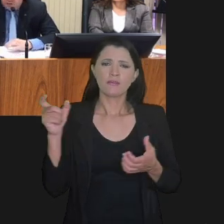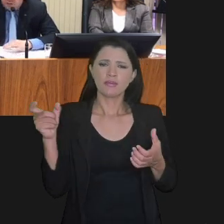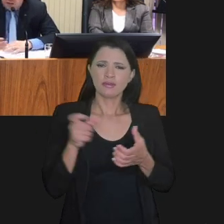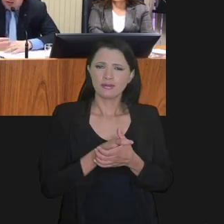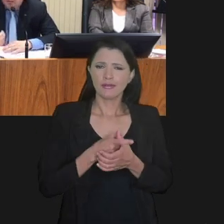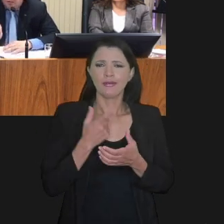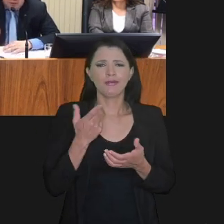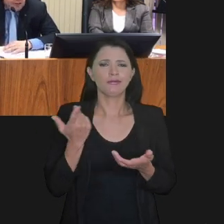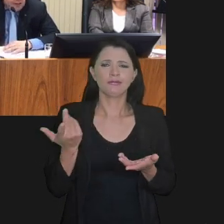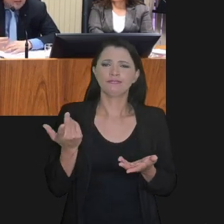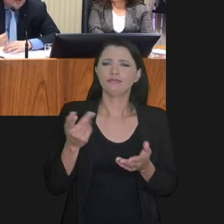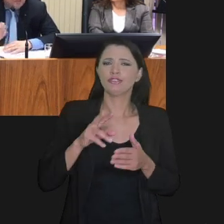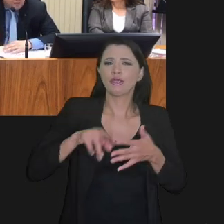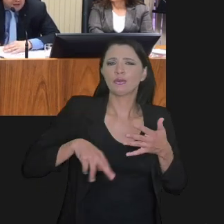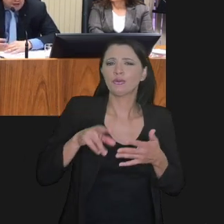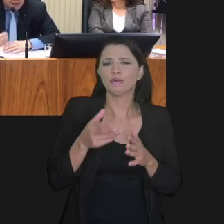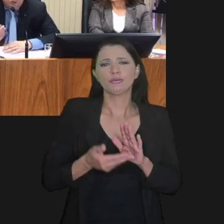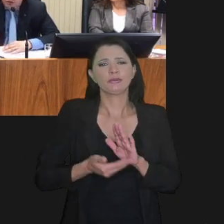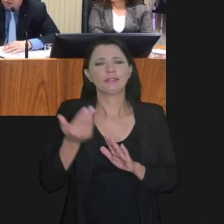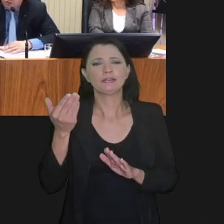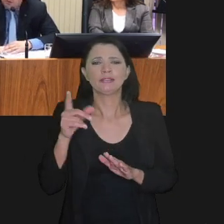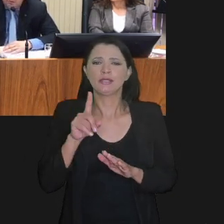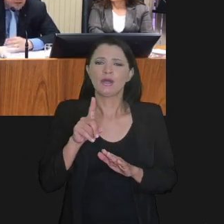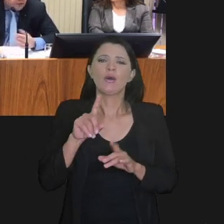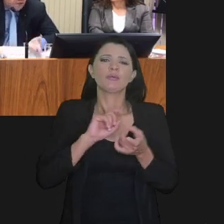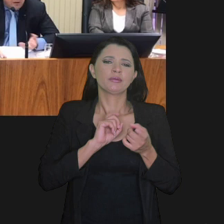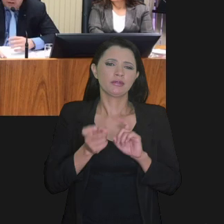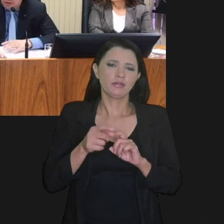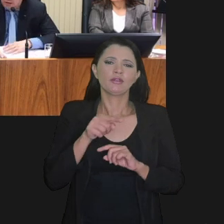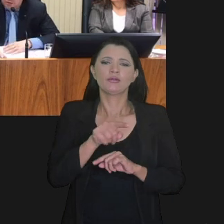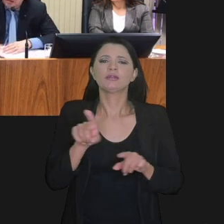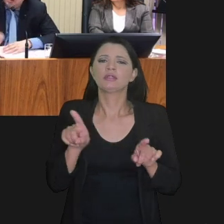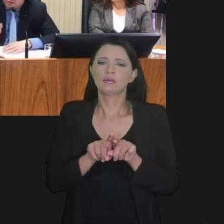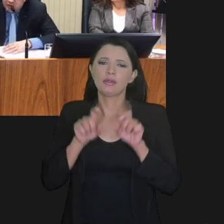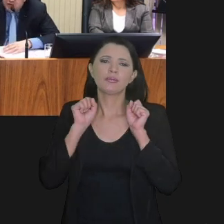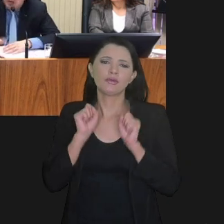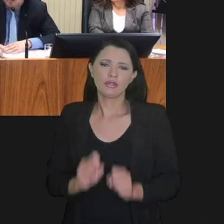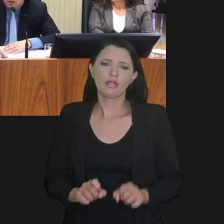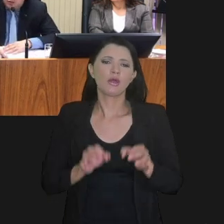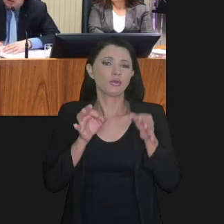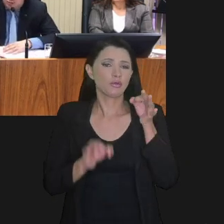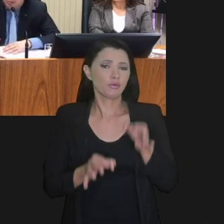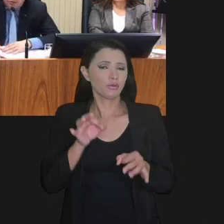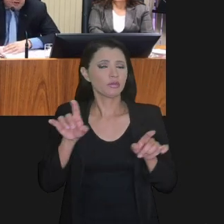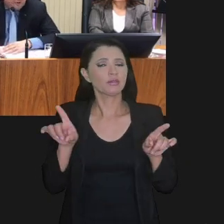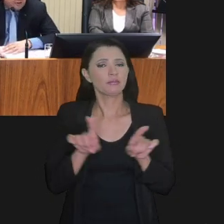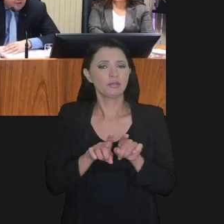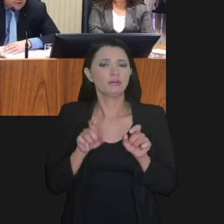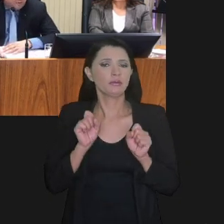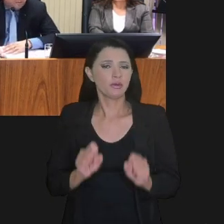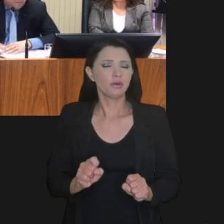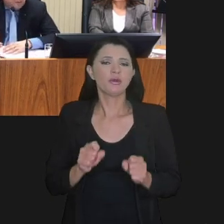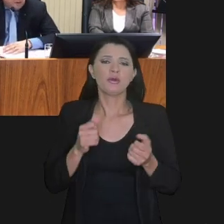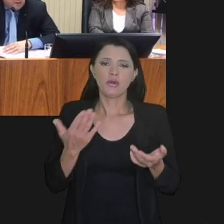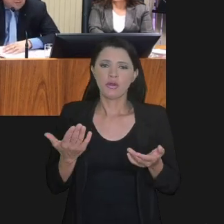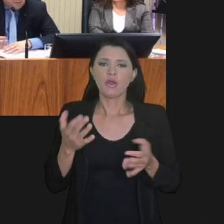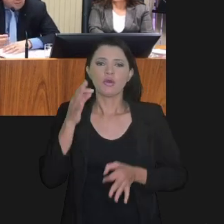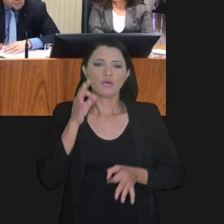que tenha dependência de impugnação de recursos, petição, reclamação administrativa, a gente também poderá fazê-lo.